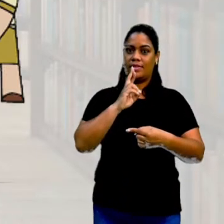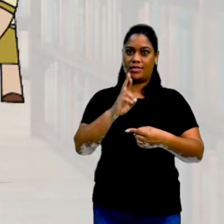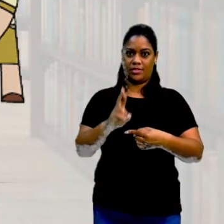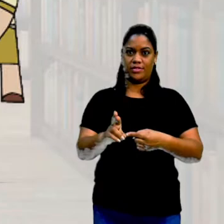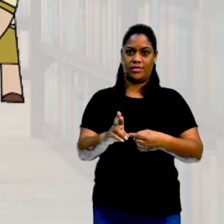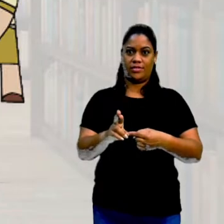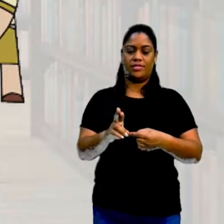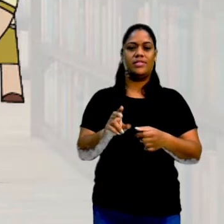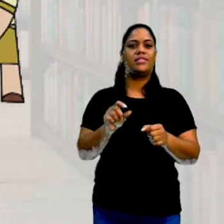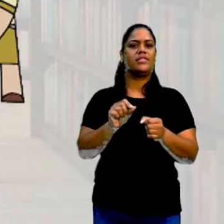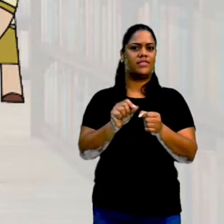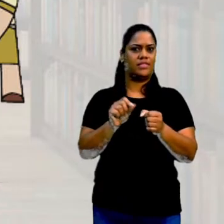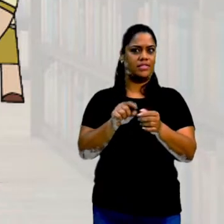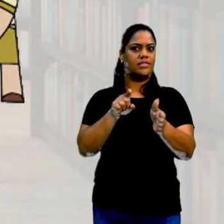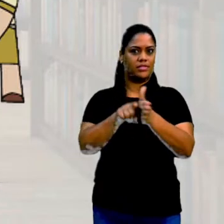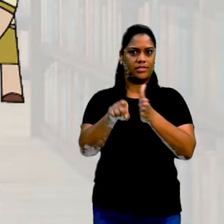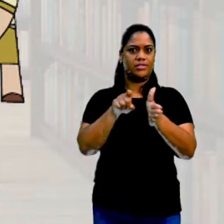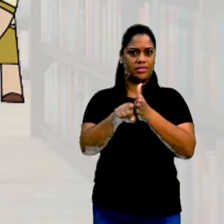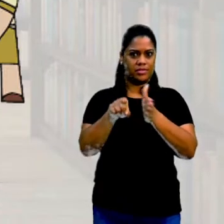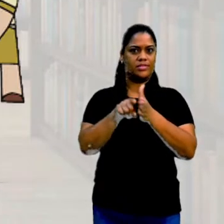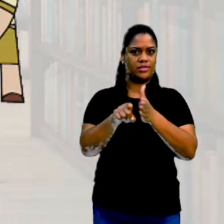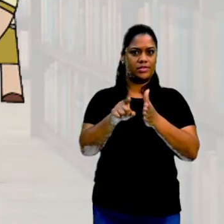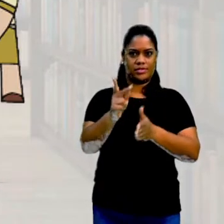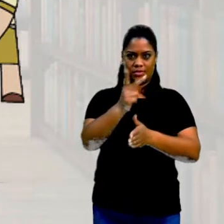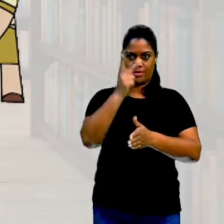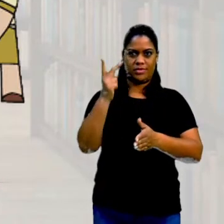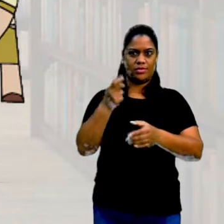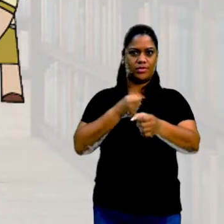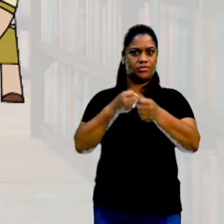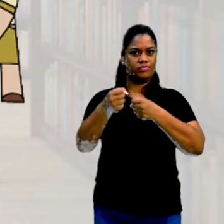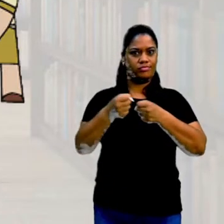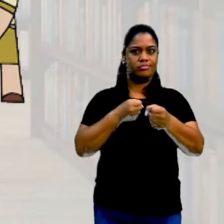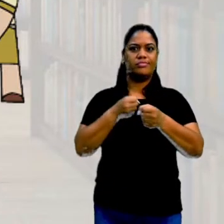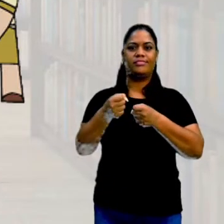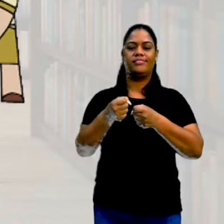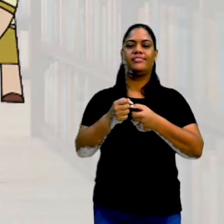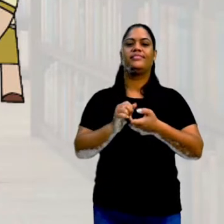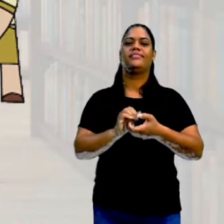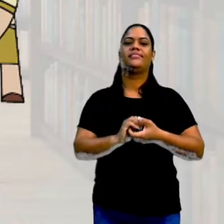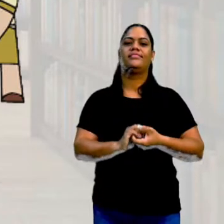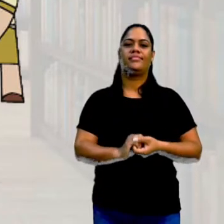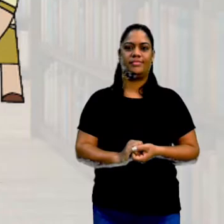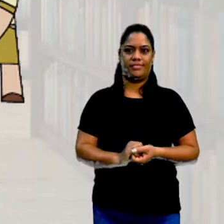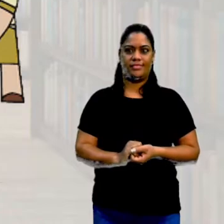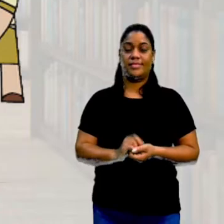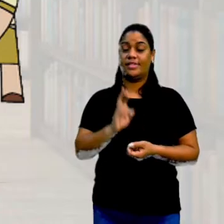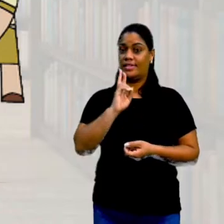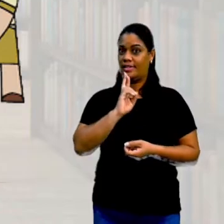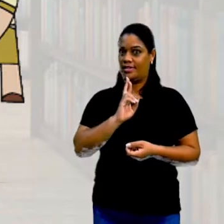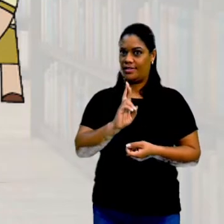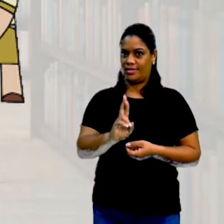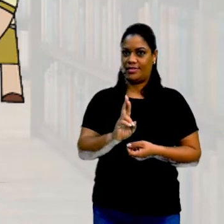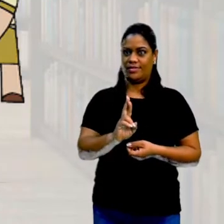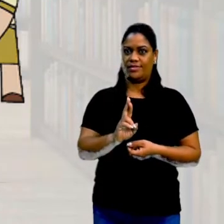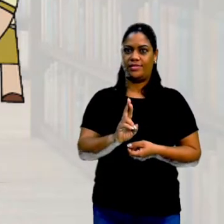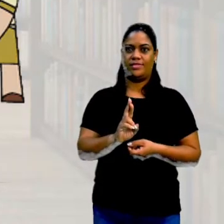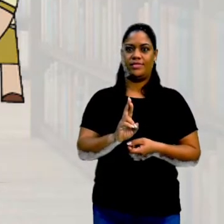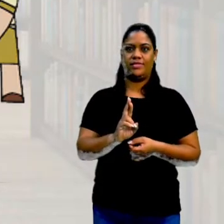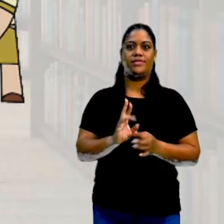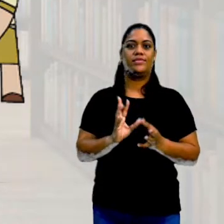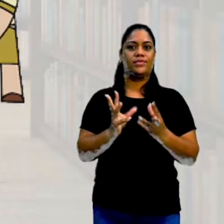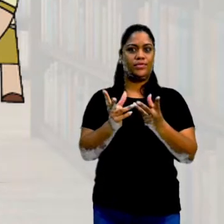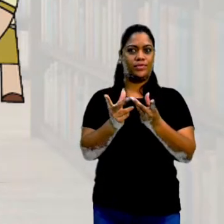Coletar é quando a Bia for fazer as entrevistas com as pessoas. E aí, essas respostas, ela